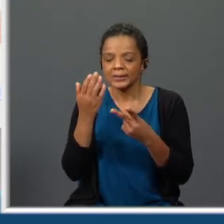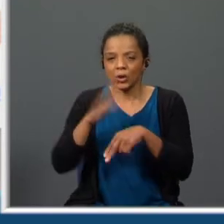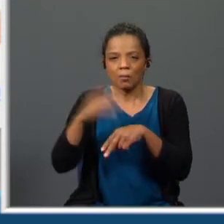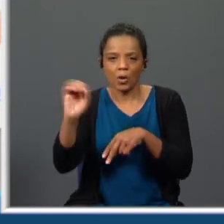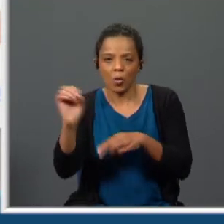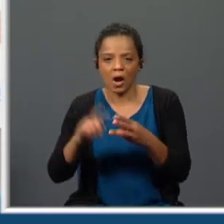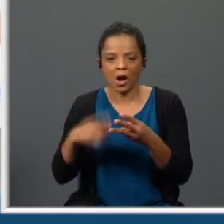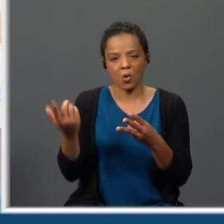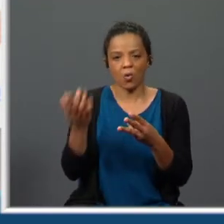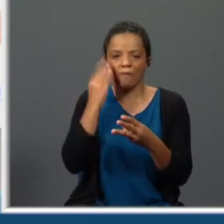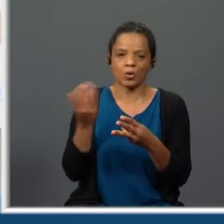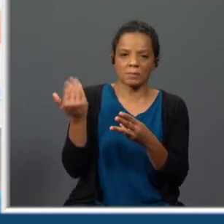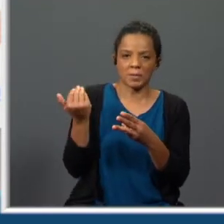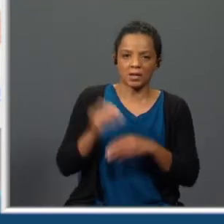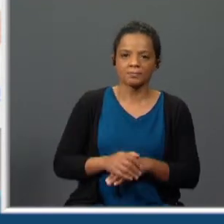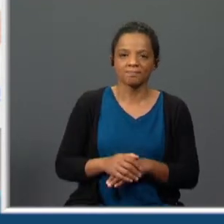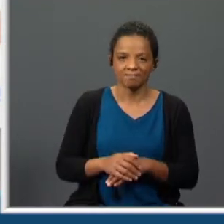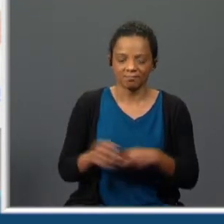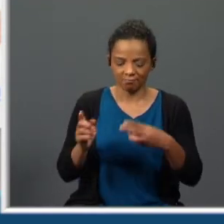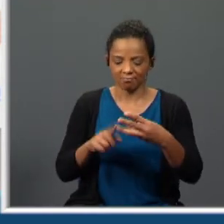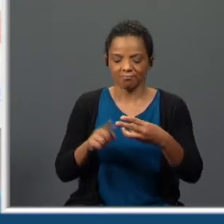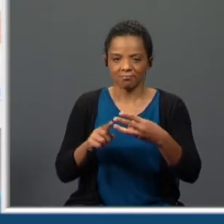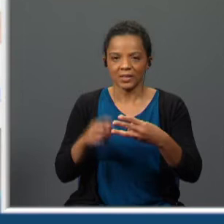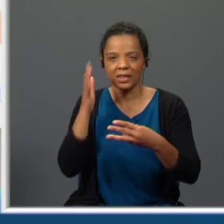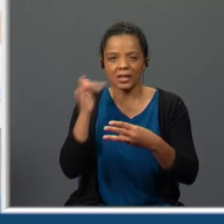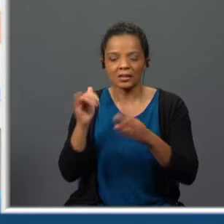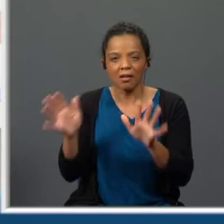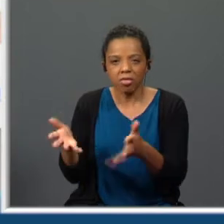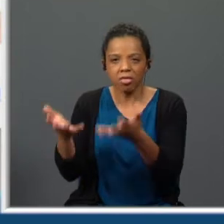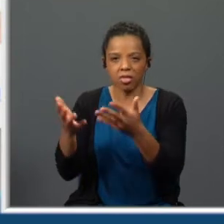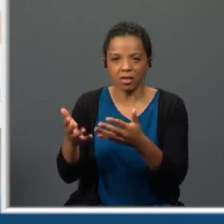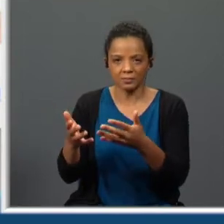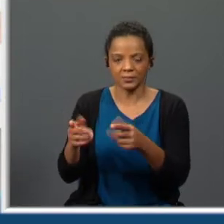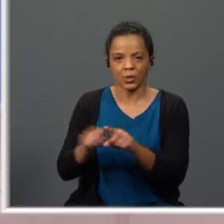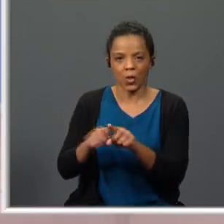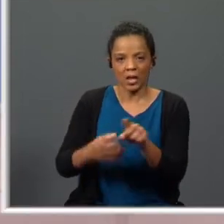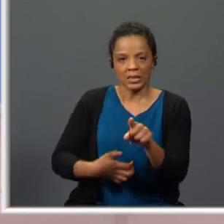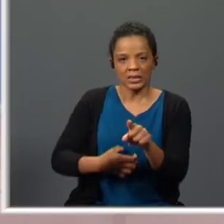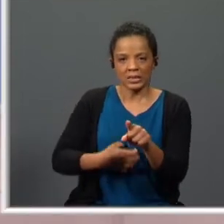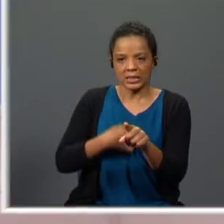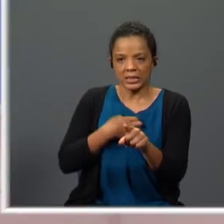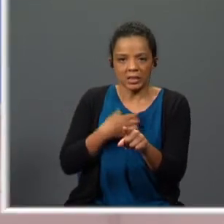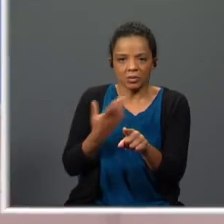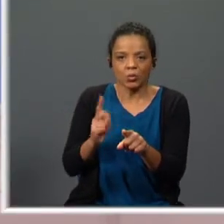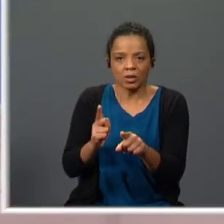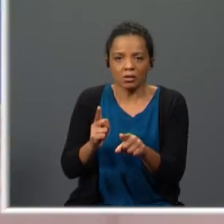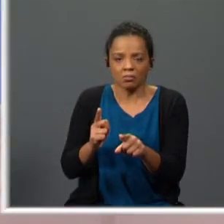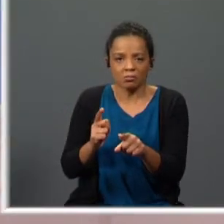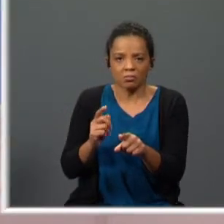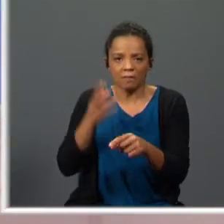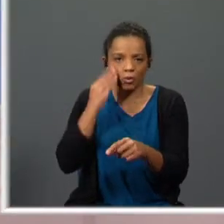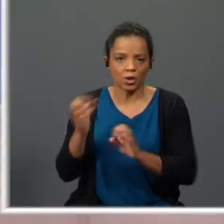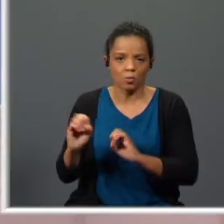descaramento claro que é o seu descaramento ela tenta seduzi-lo não se sente impedida não tem vergonha de o fazer